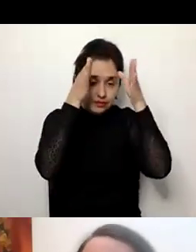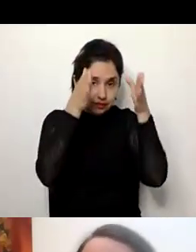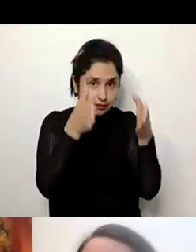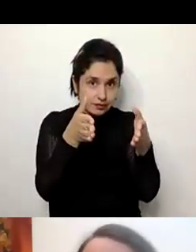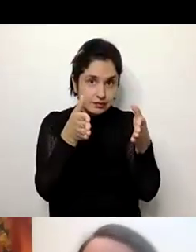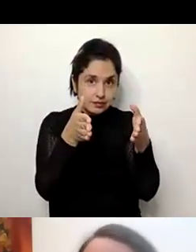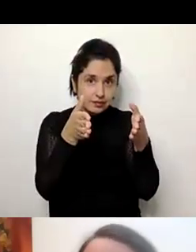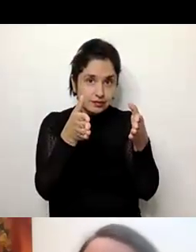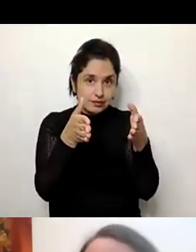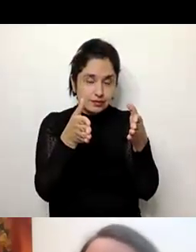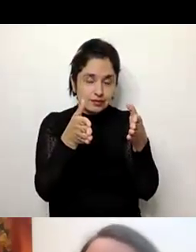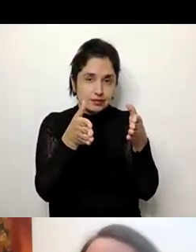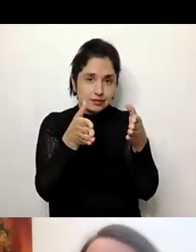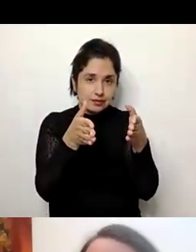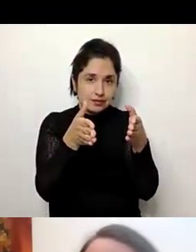nossa